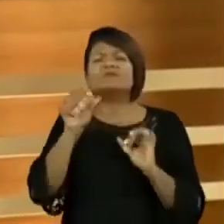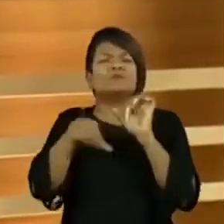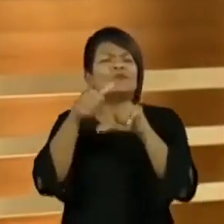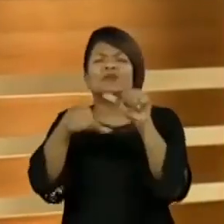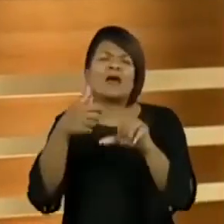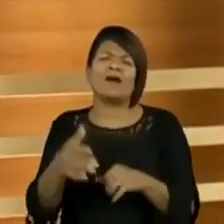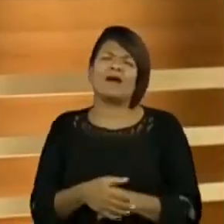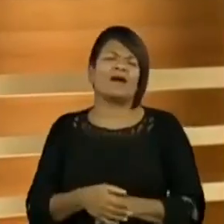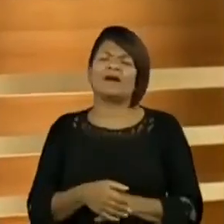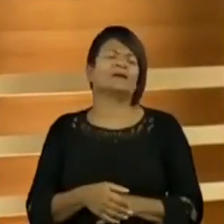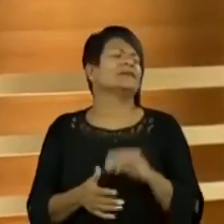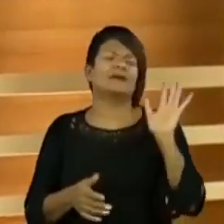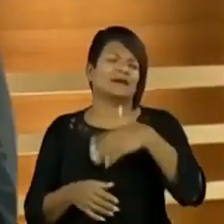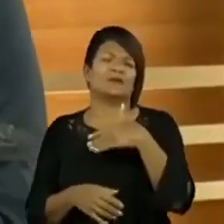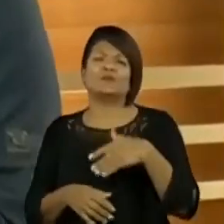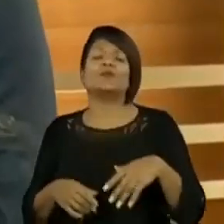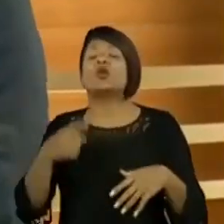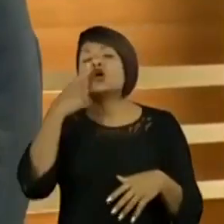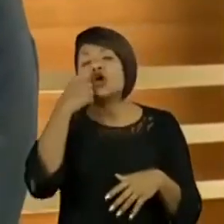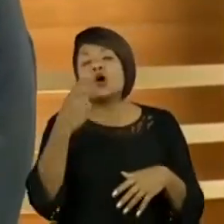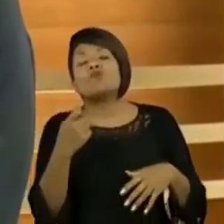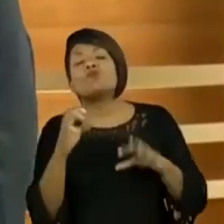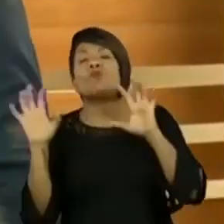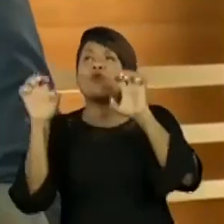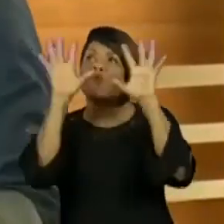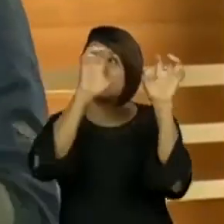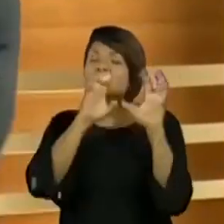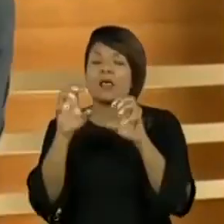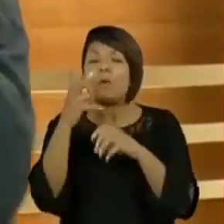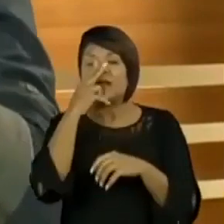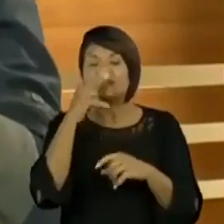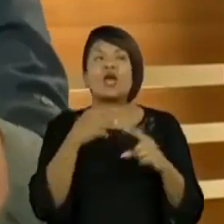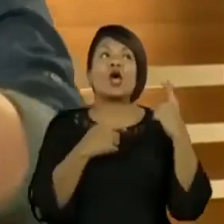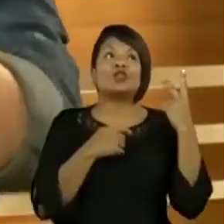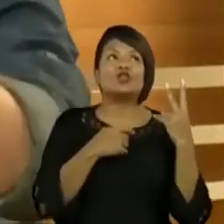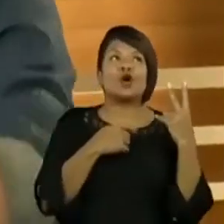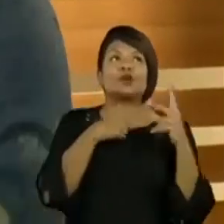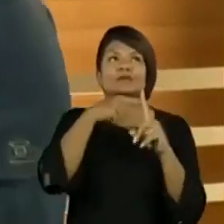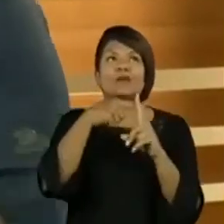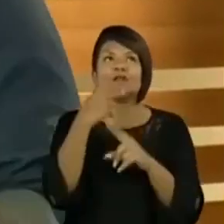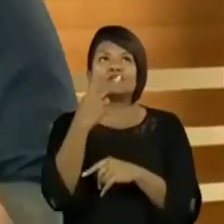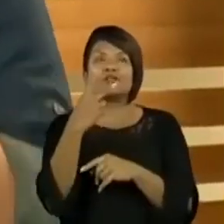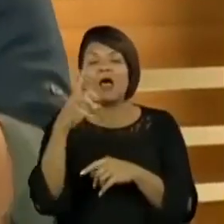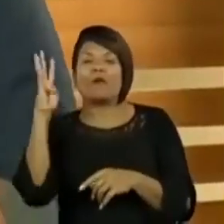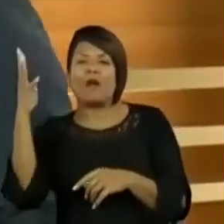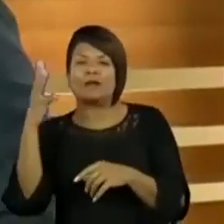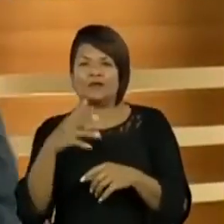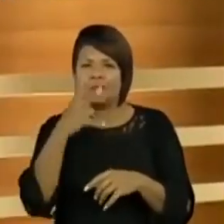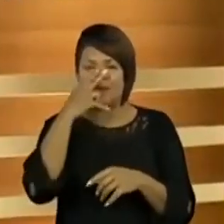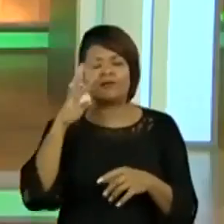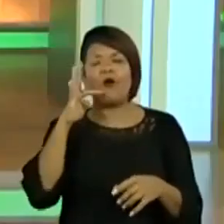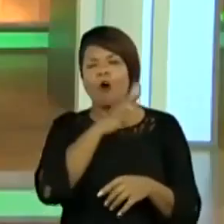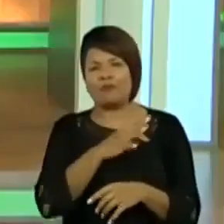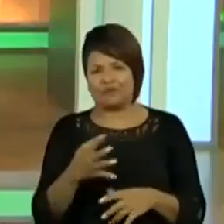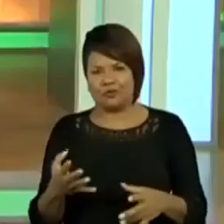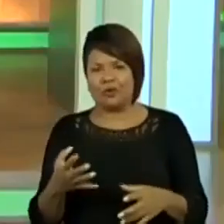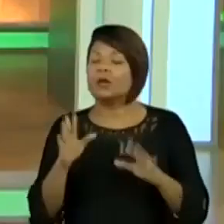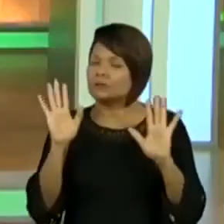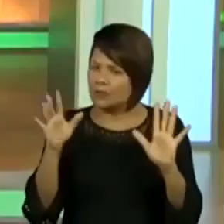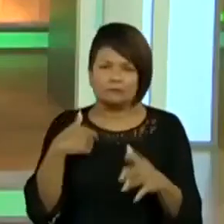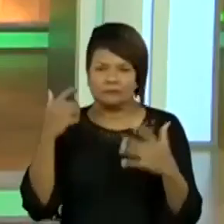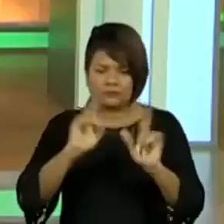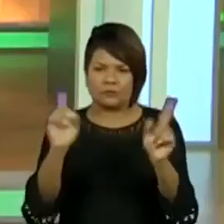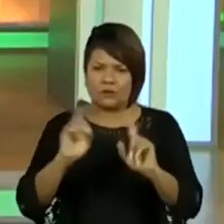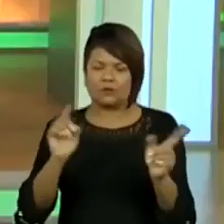estão indo para a linha confortável. Poluição é qual? 2 mais 2 é igual a 4. Na hora da dúvida você fala 4. Vamos lá, poluição. Então, esgoto, geral, esgoto,